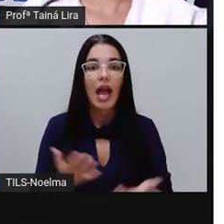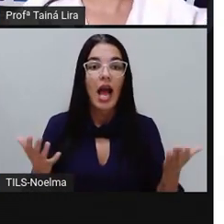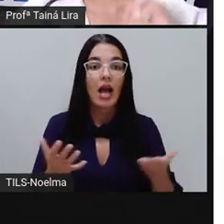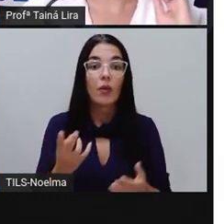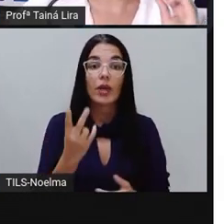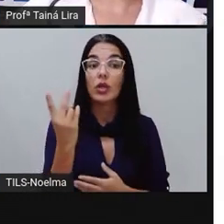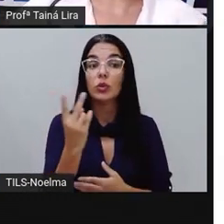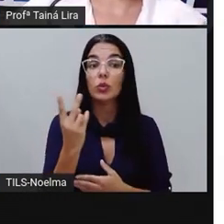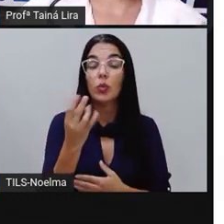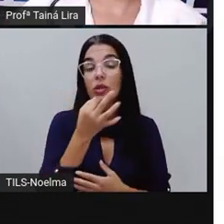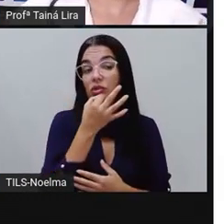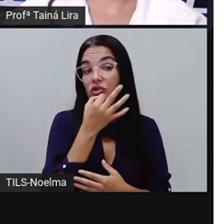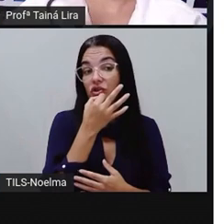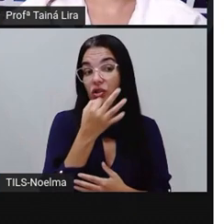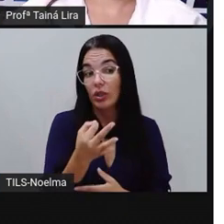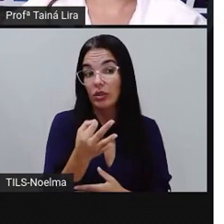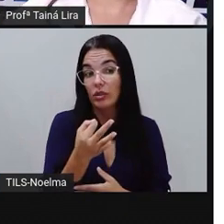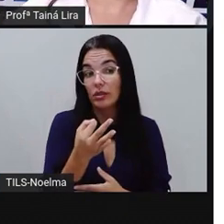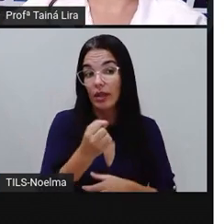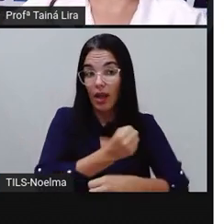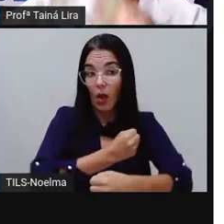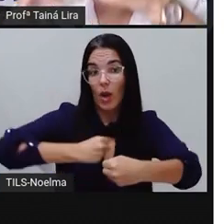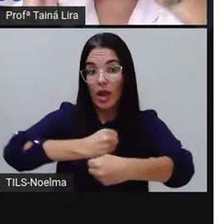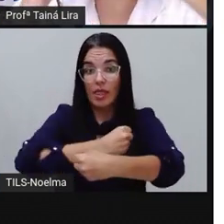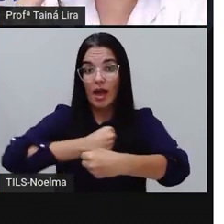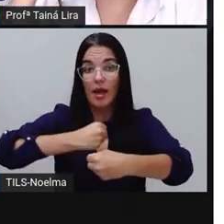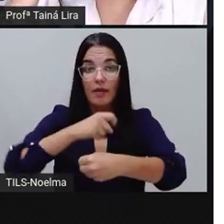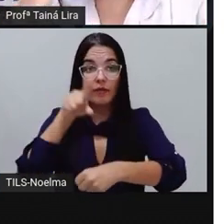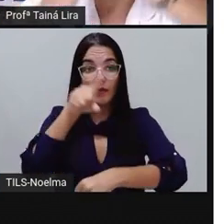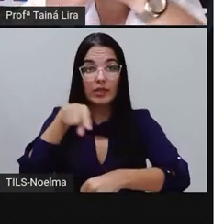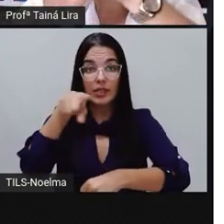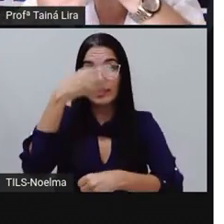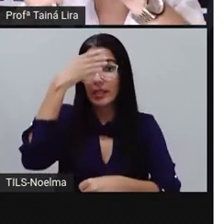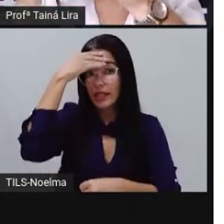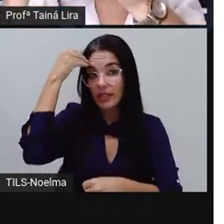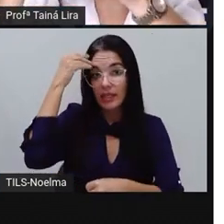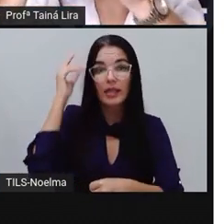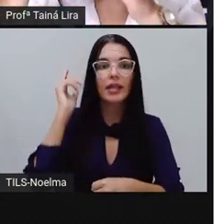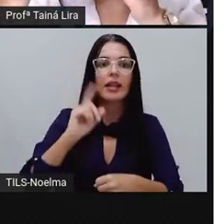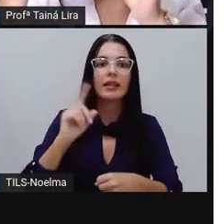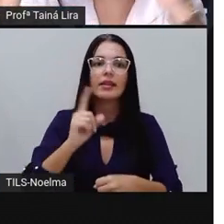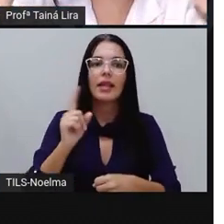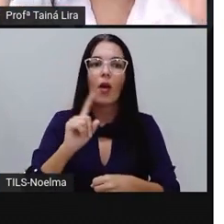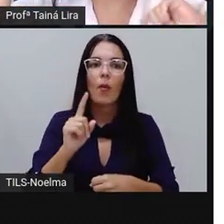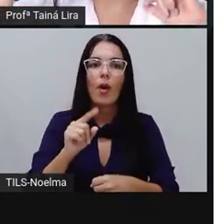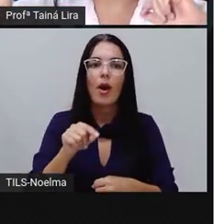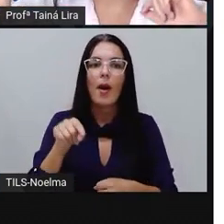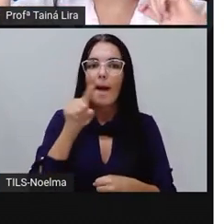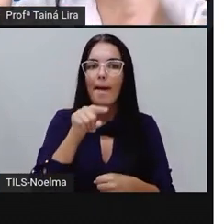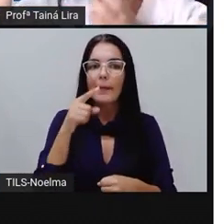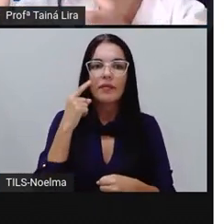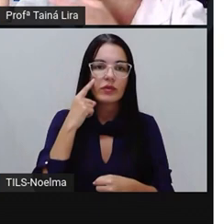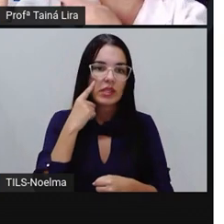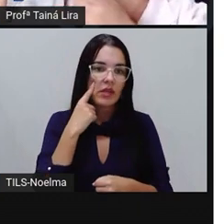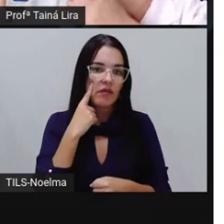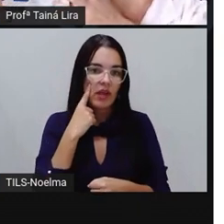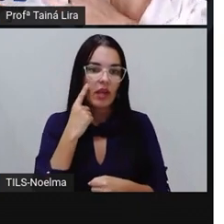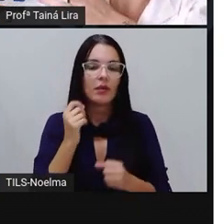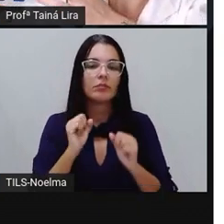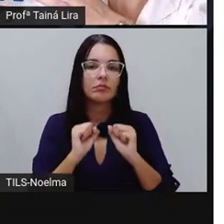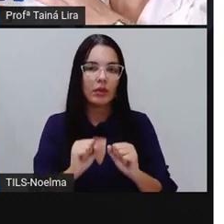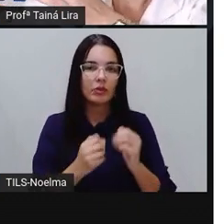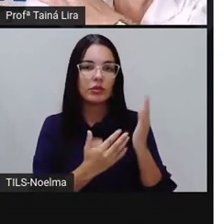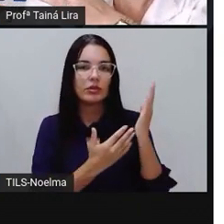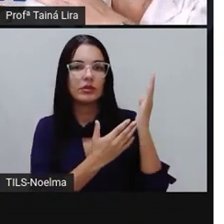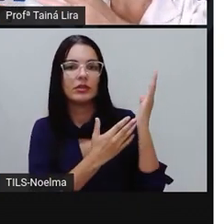lá, dicas culinárias para vocês não esquecerem, a prova vai mostrar aqui, eu vou até virar para esse lado que não tem estampa, né, na xícara.